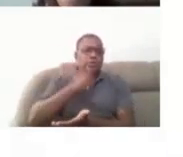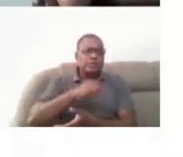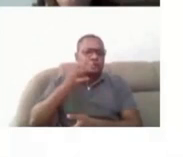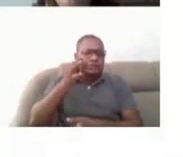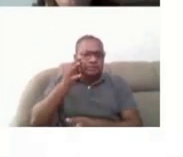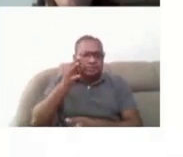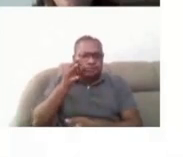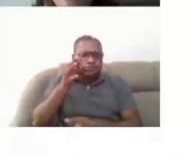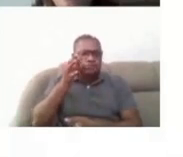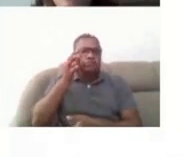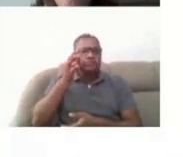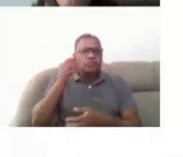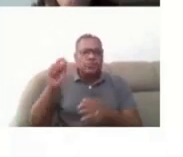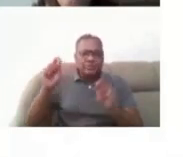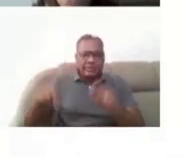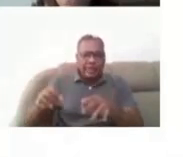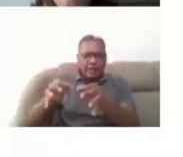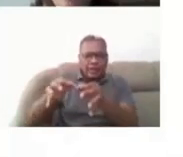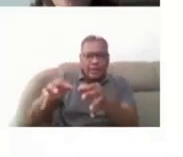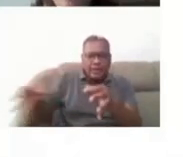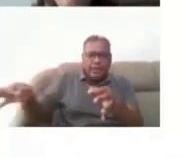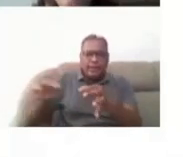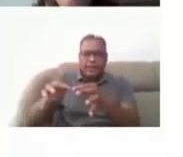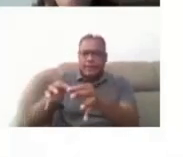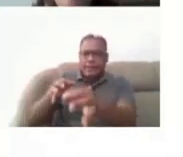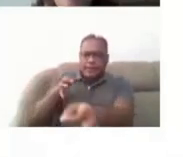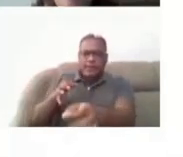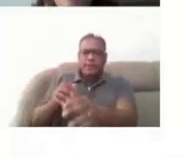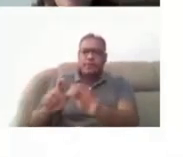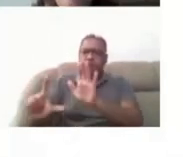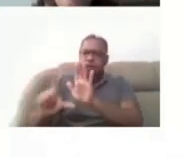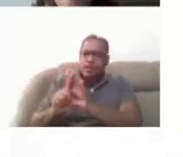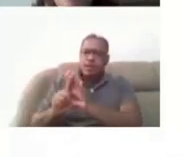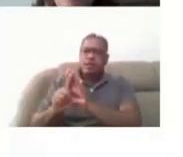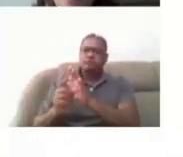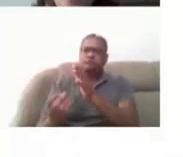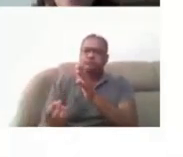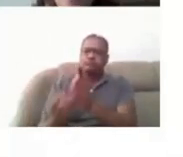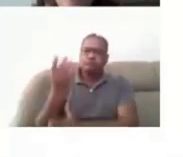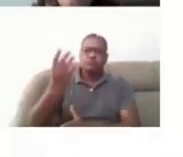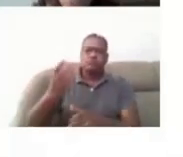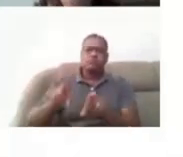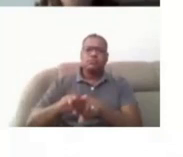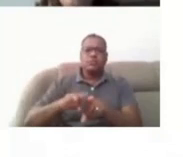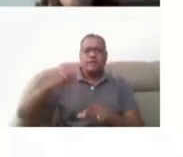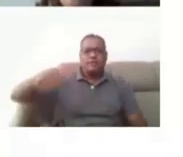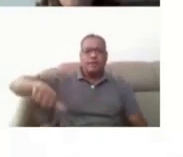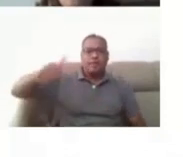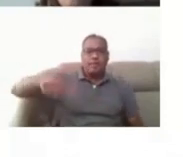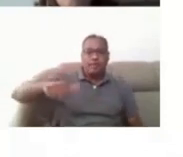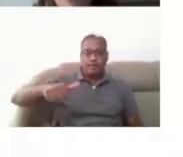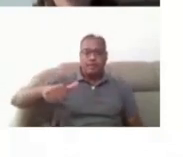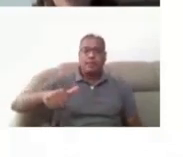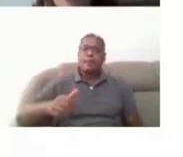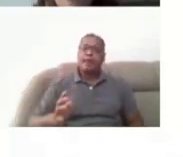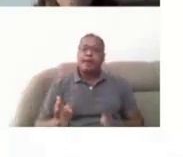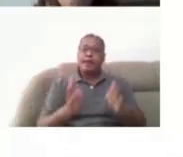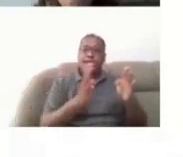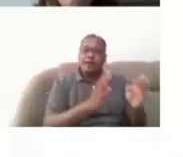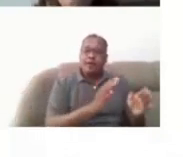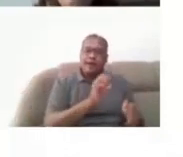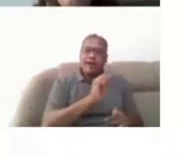conseguimos medir, legislar, implementar e avaliar. Já o acesso,